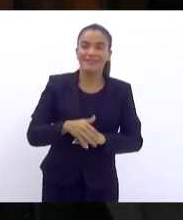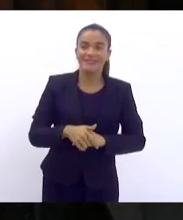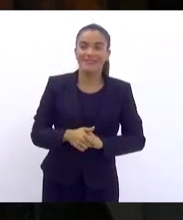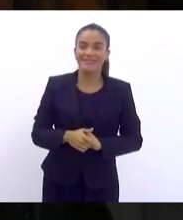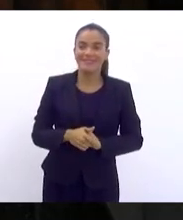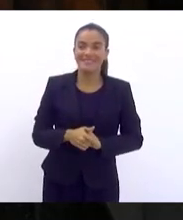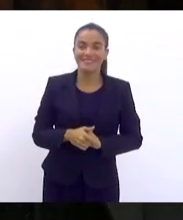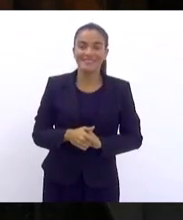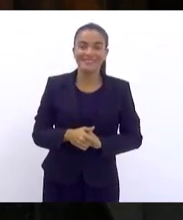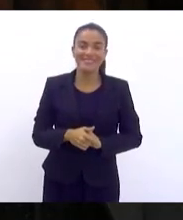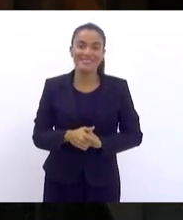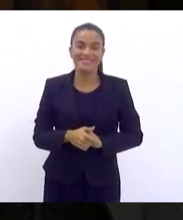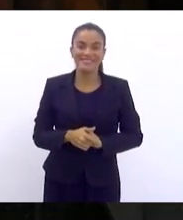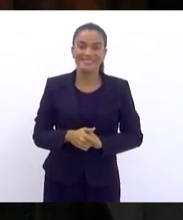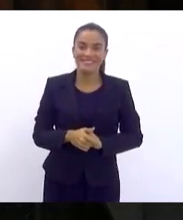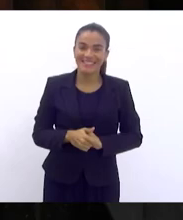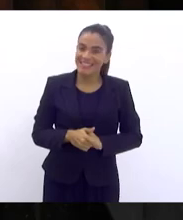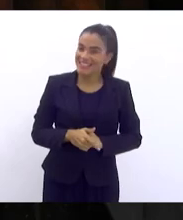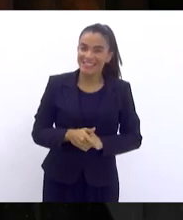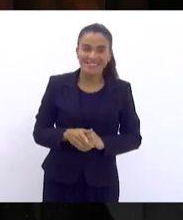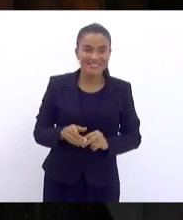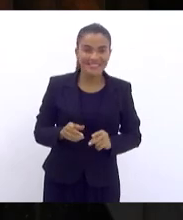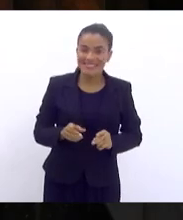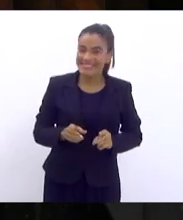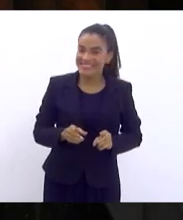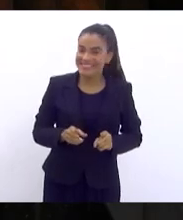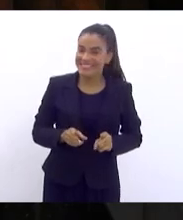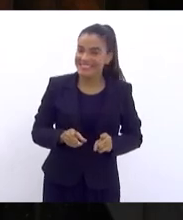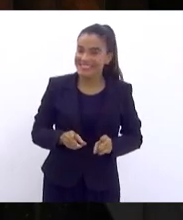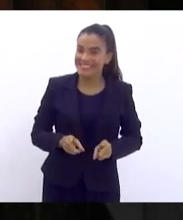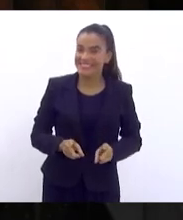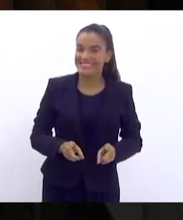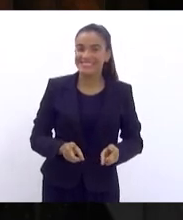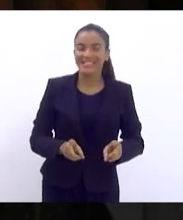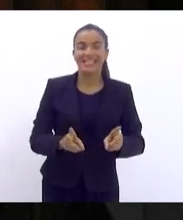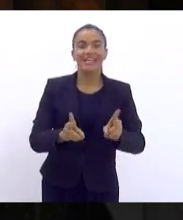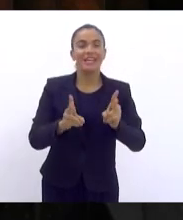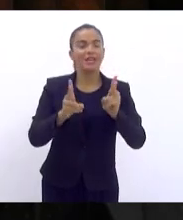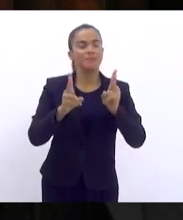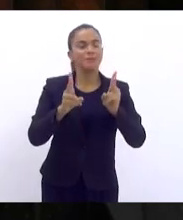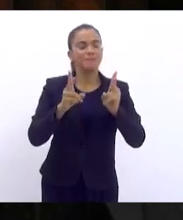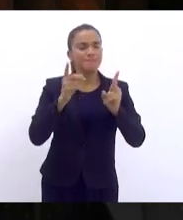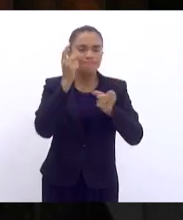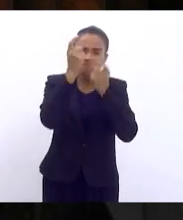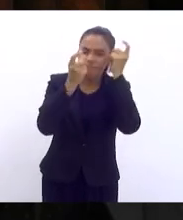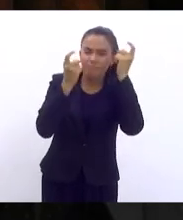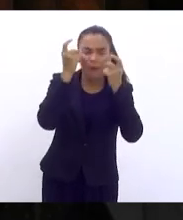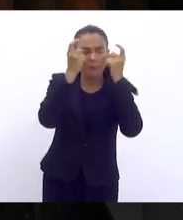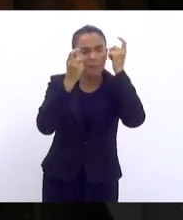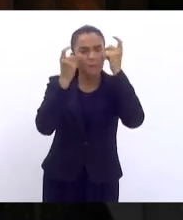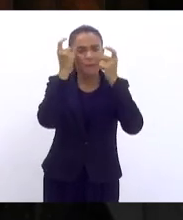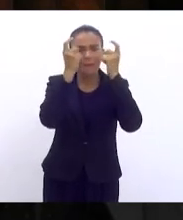eu cada vez ando mais preocupado